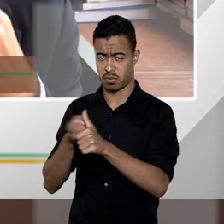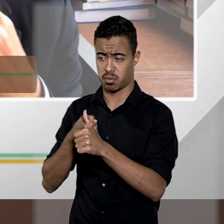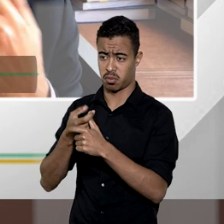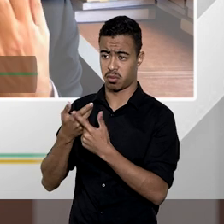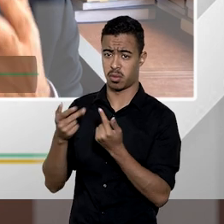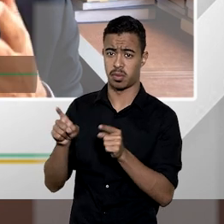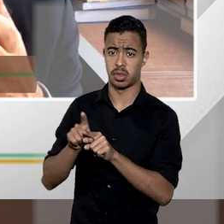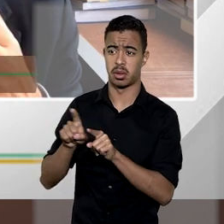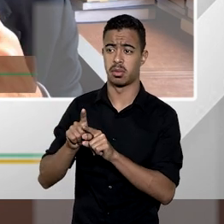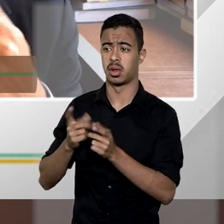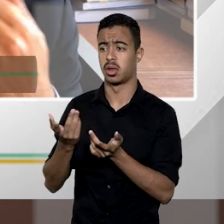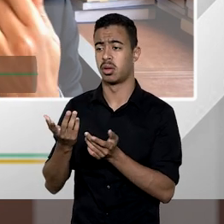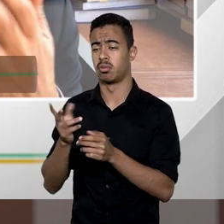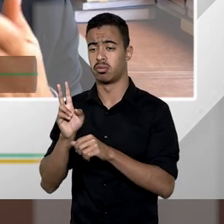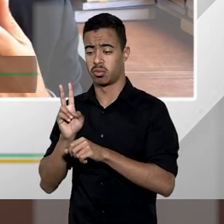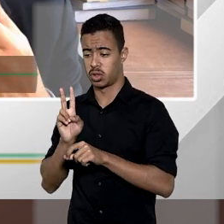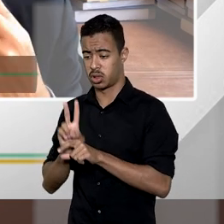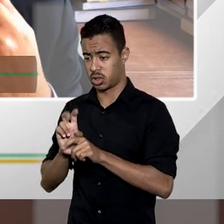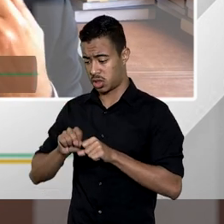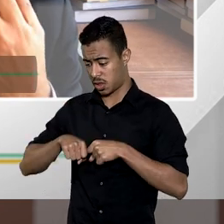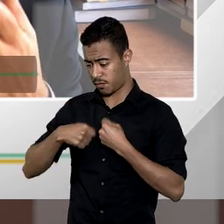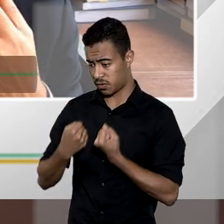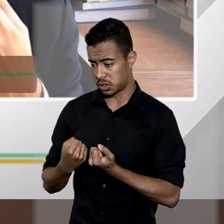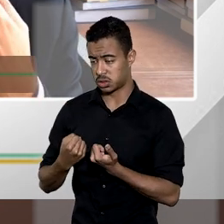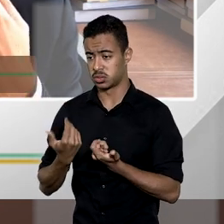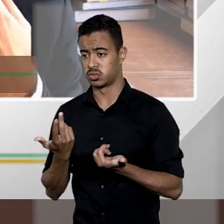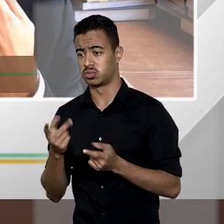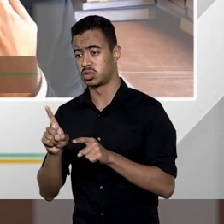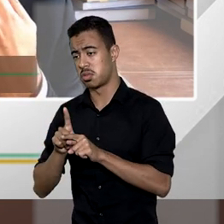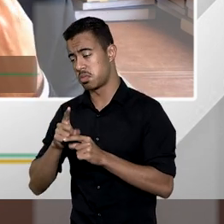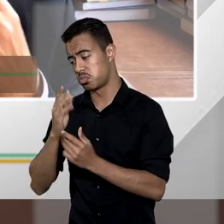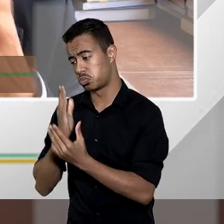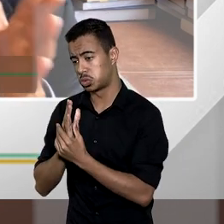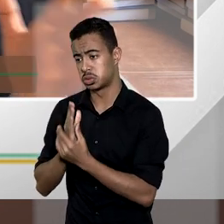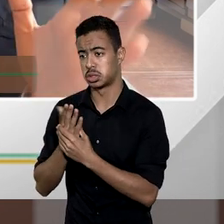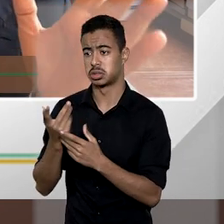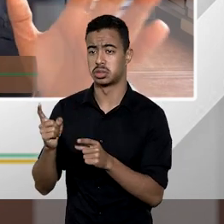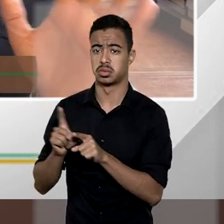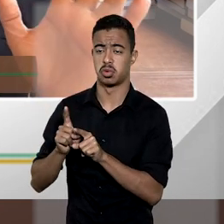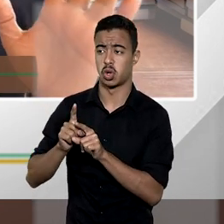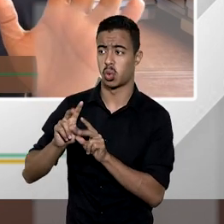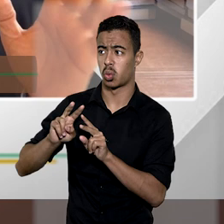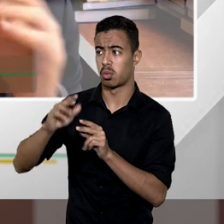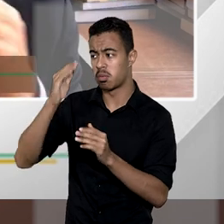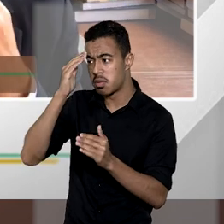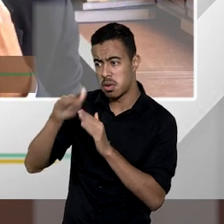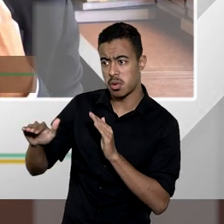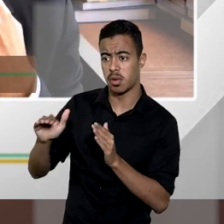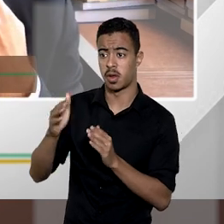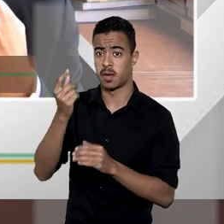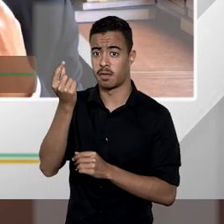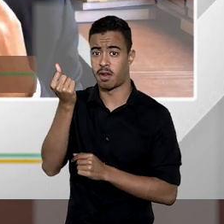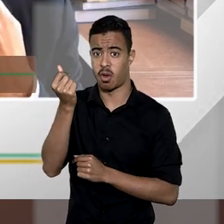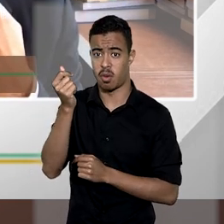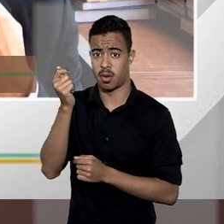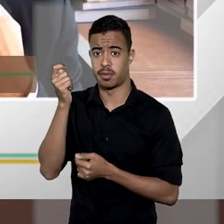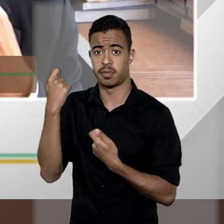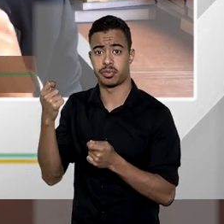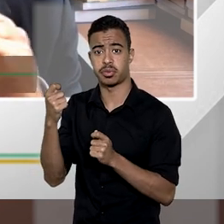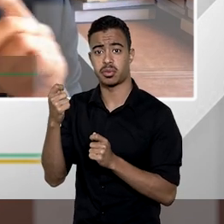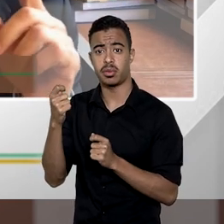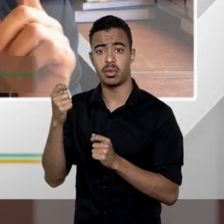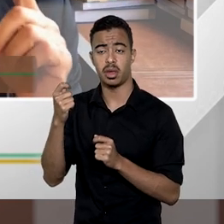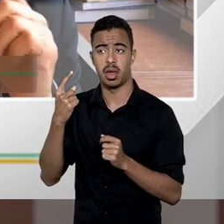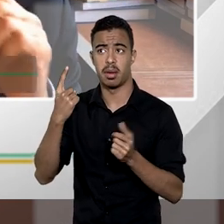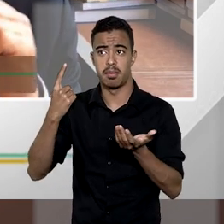proprietário ao contraditório a ampla defesa ao devido processo legal de usual salvo exceções o valor da indenização